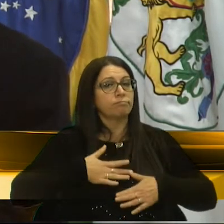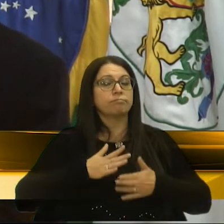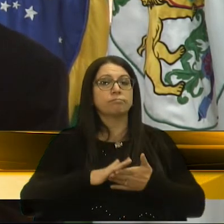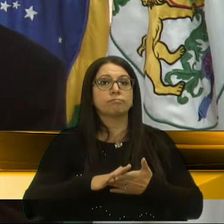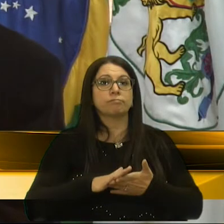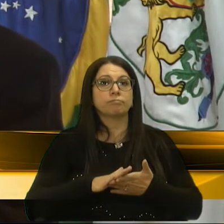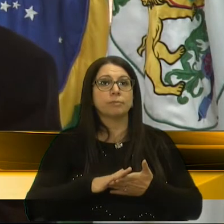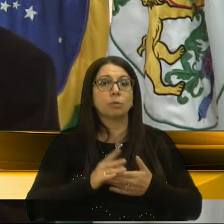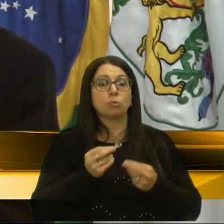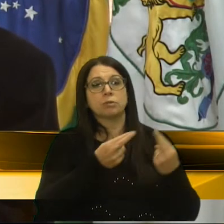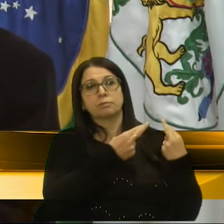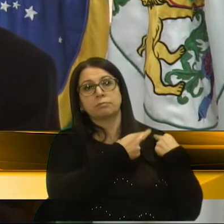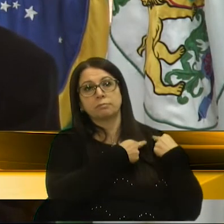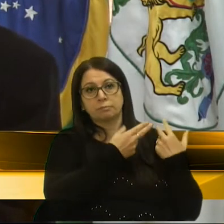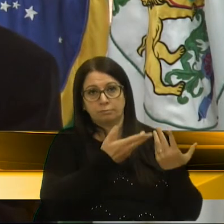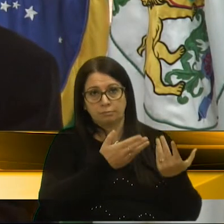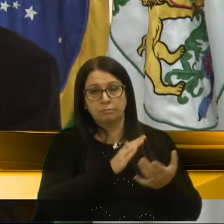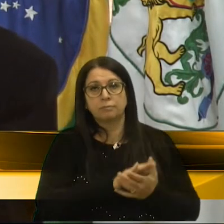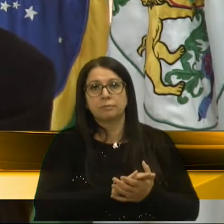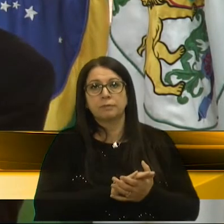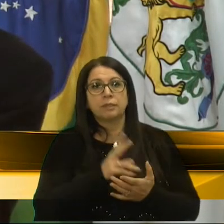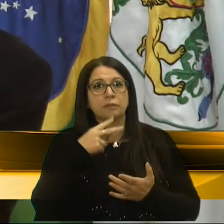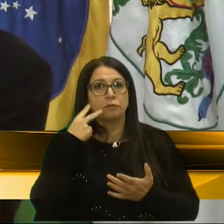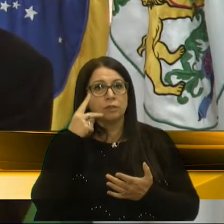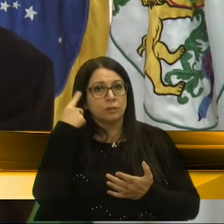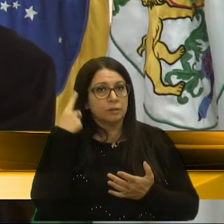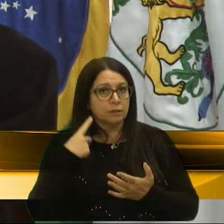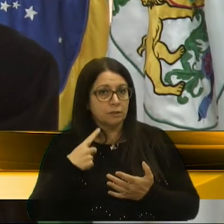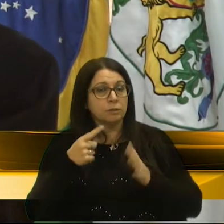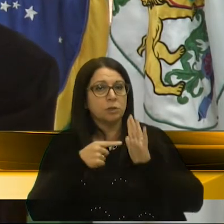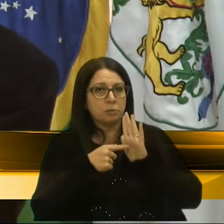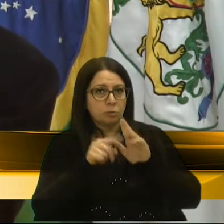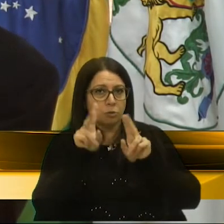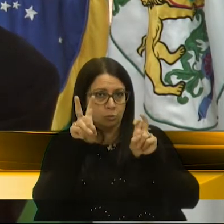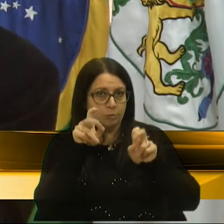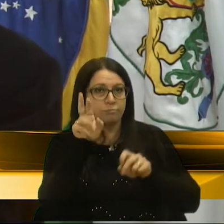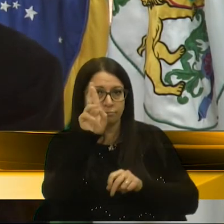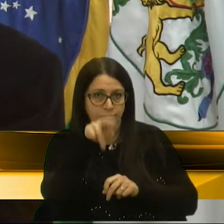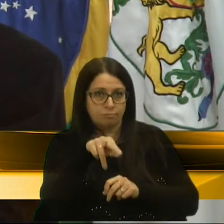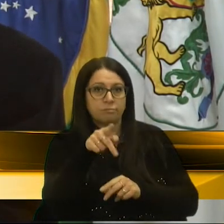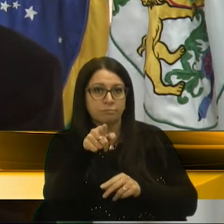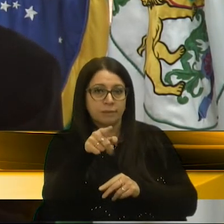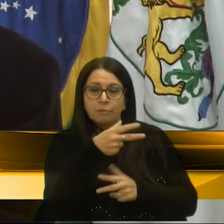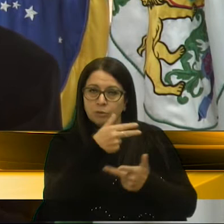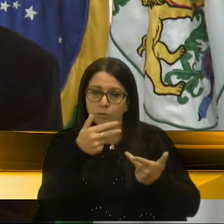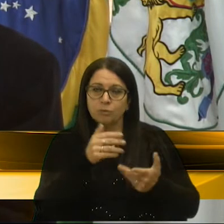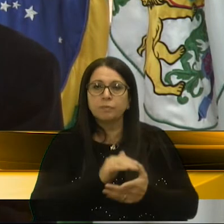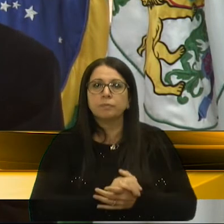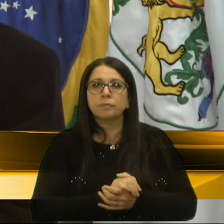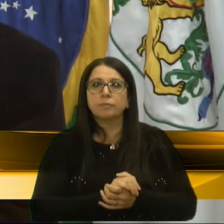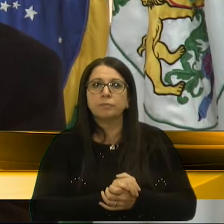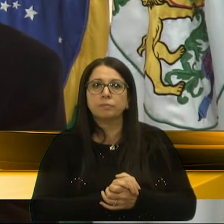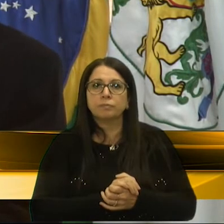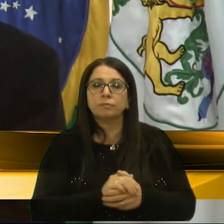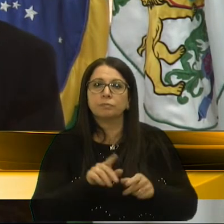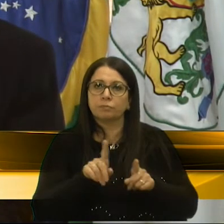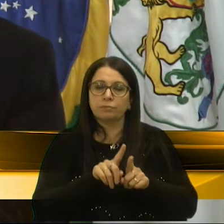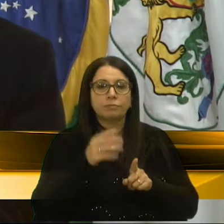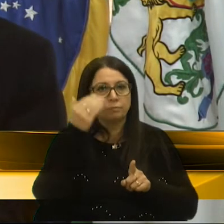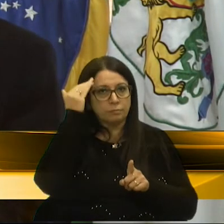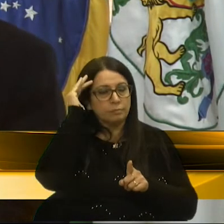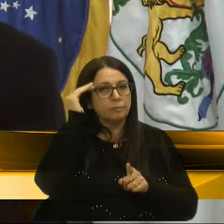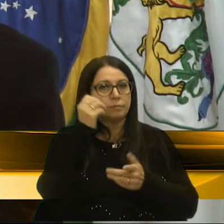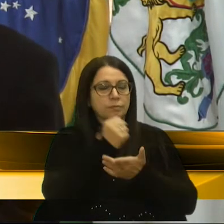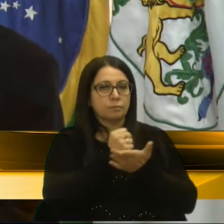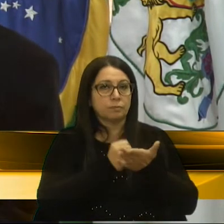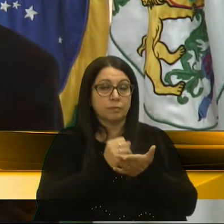responsabilidade. A vereadora Denise coloca um assunto e tem razão em muitos pontos. Eu também entendo que o